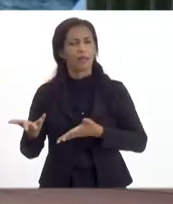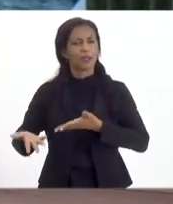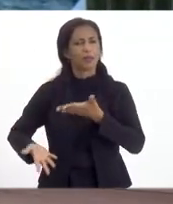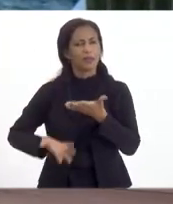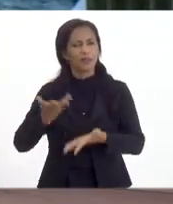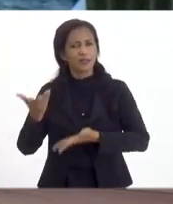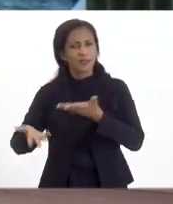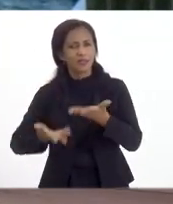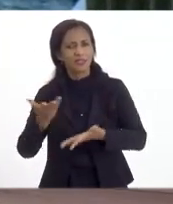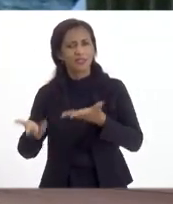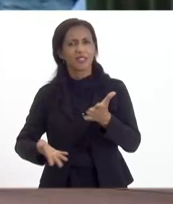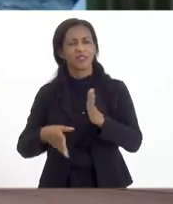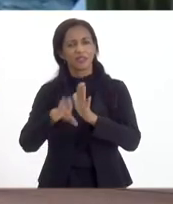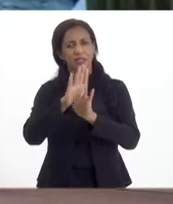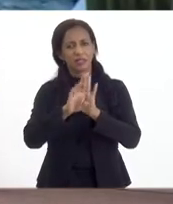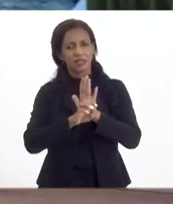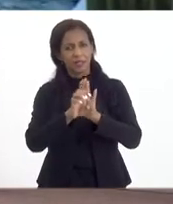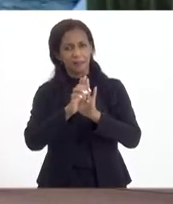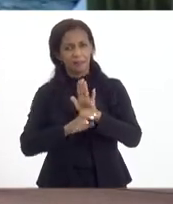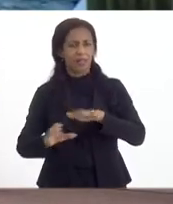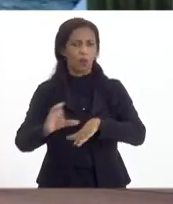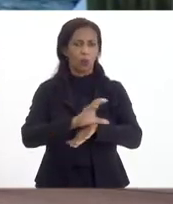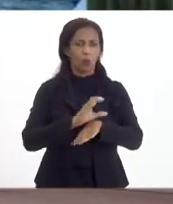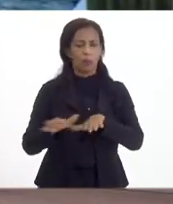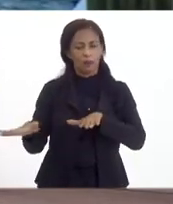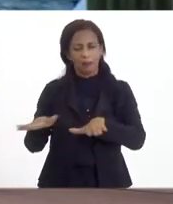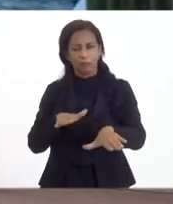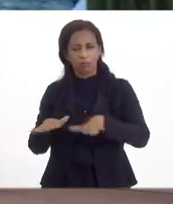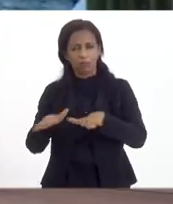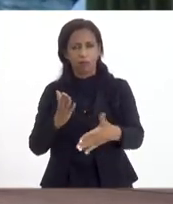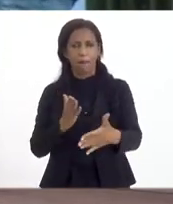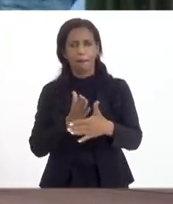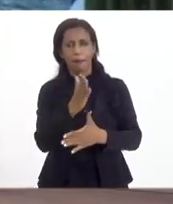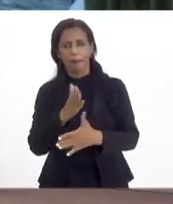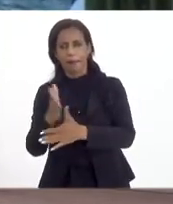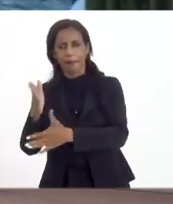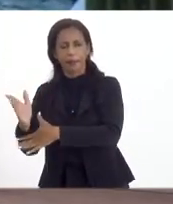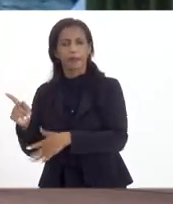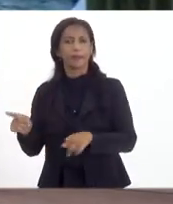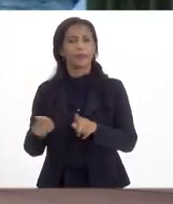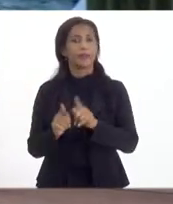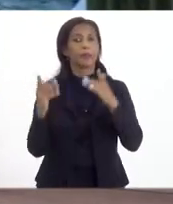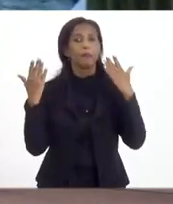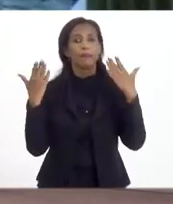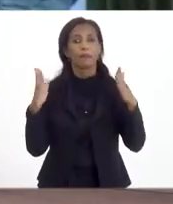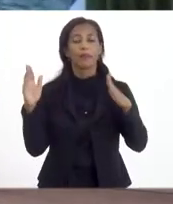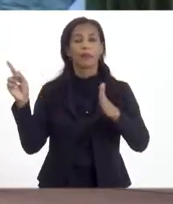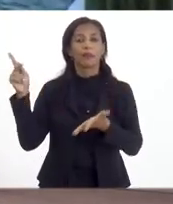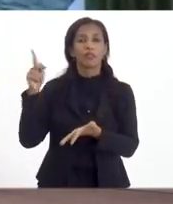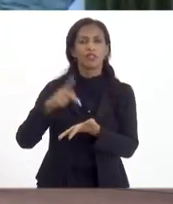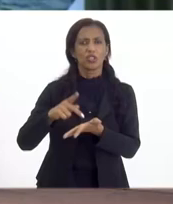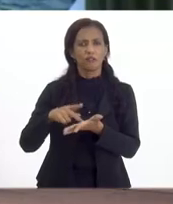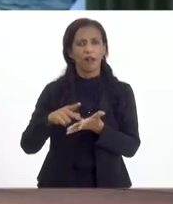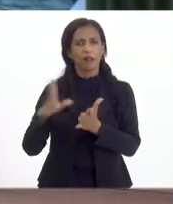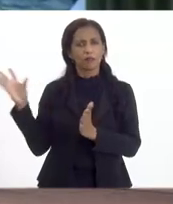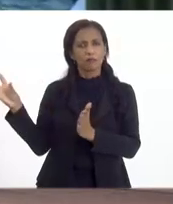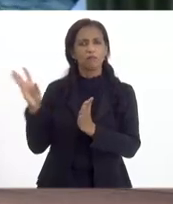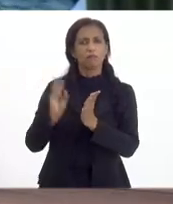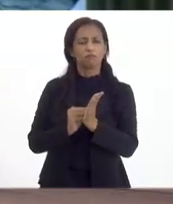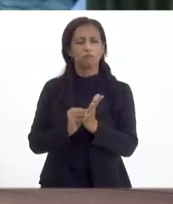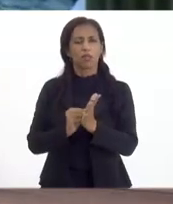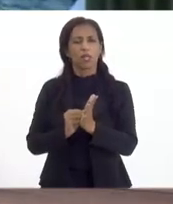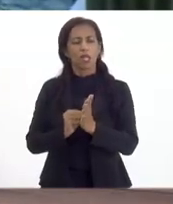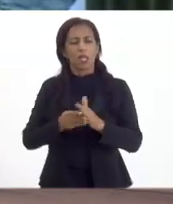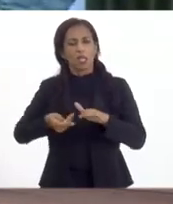produzir essa emenda constitucional, parabéns pela articulação de aprová-la e parabéns por, de fato, implementar esse